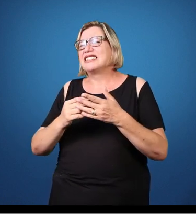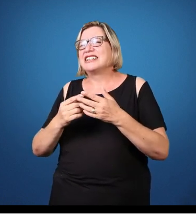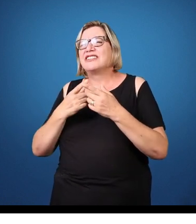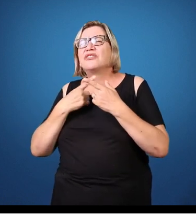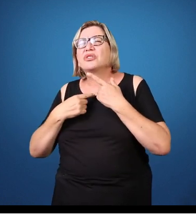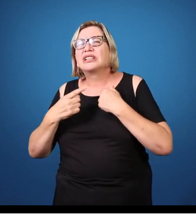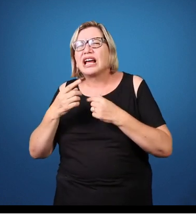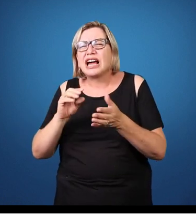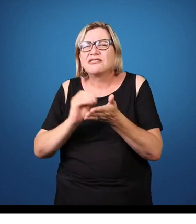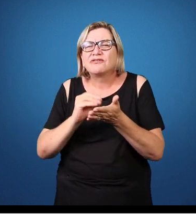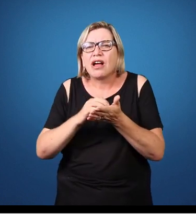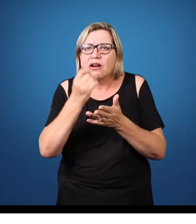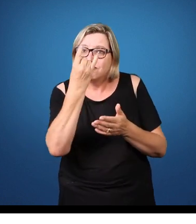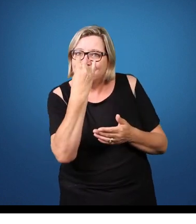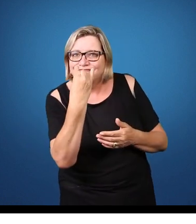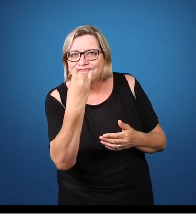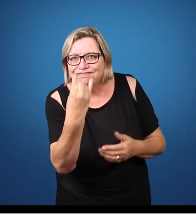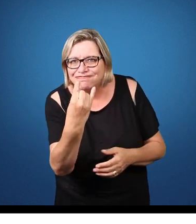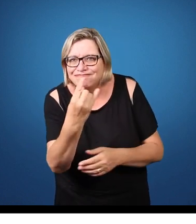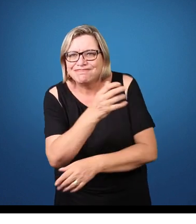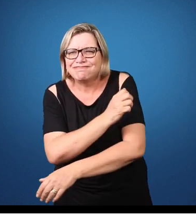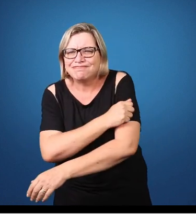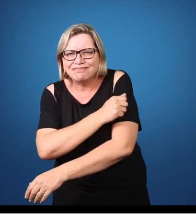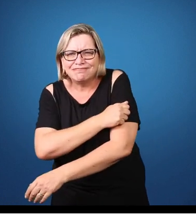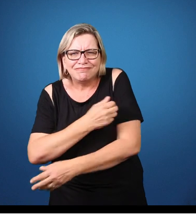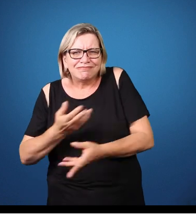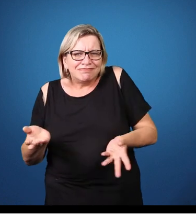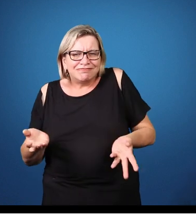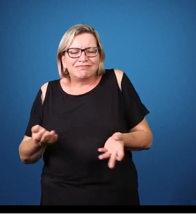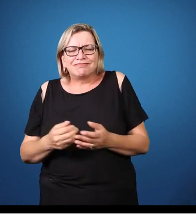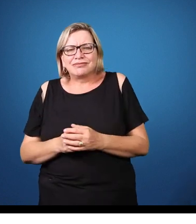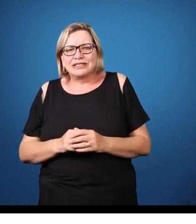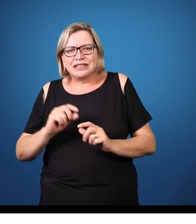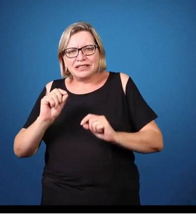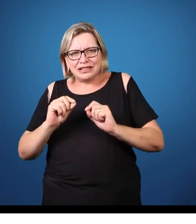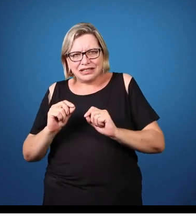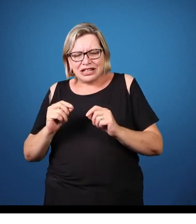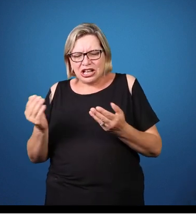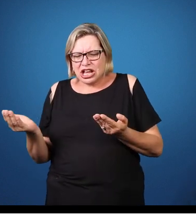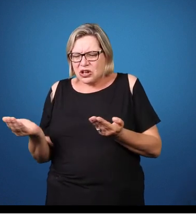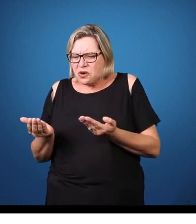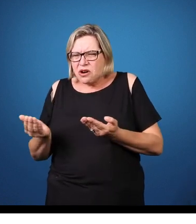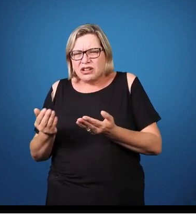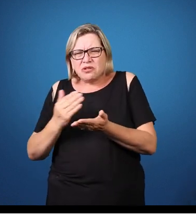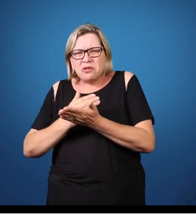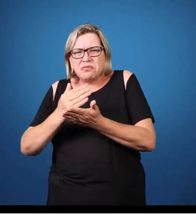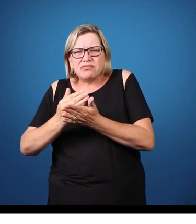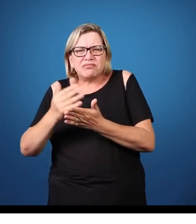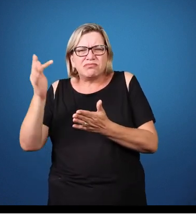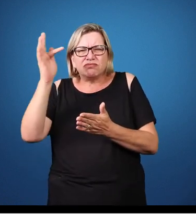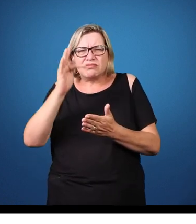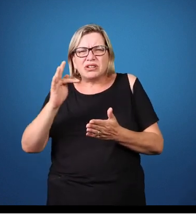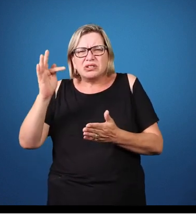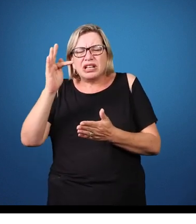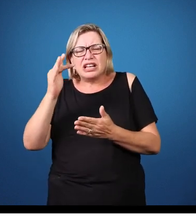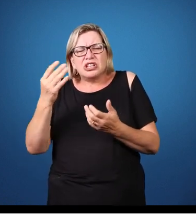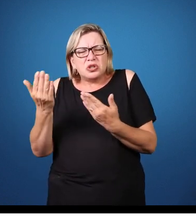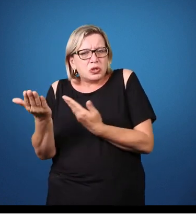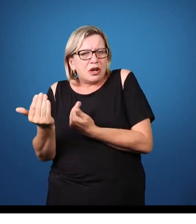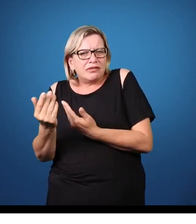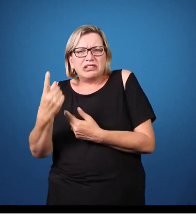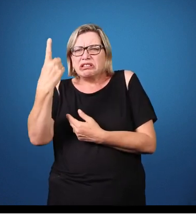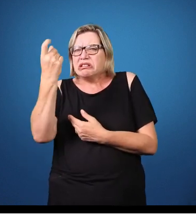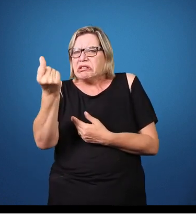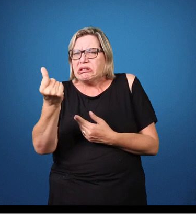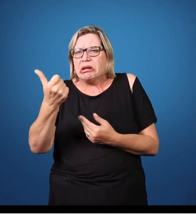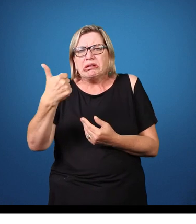que é muito jovem, né? Nós temos alunos que entram com 16, 17 anos. Assim, claro que é uma pergunta genérica e uma